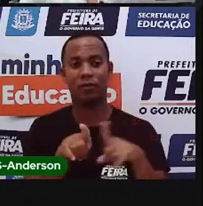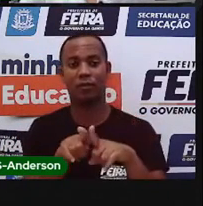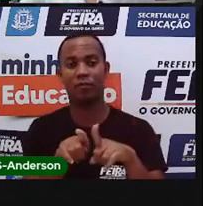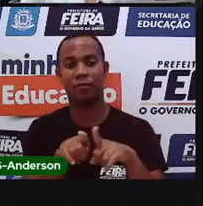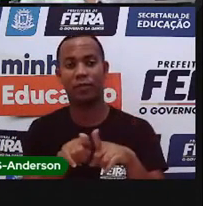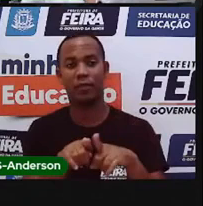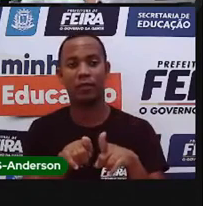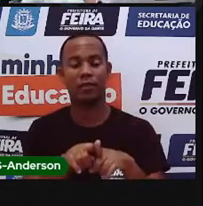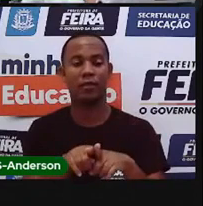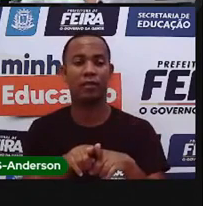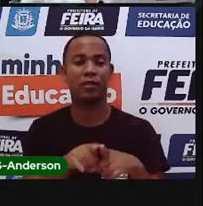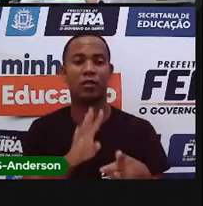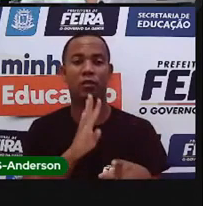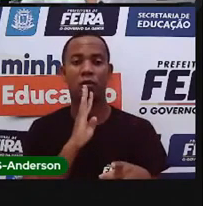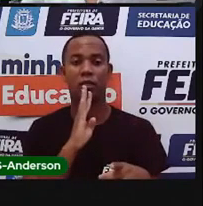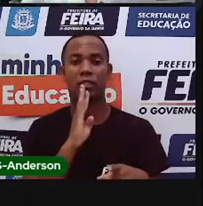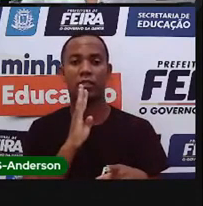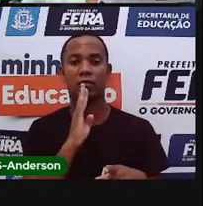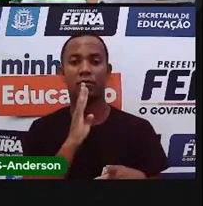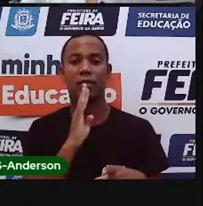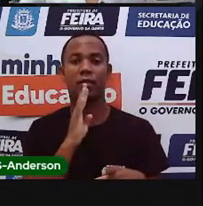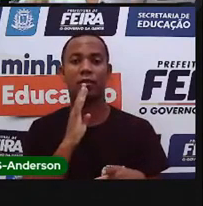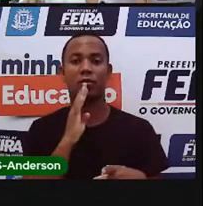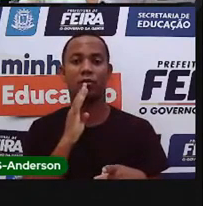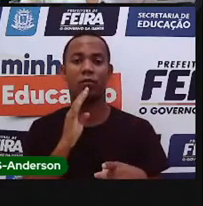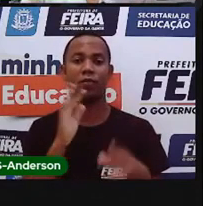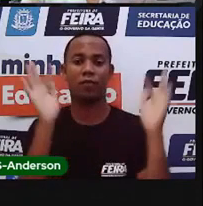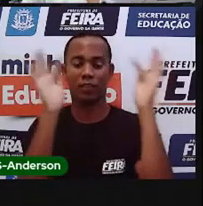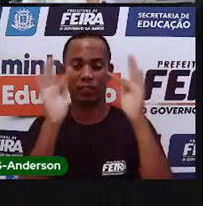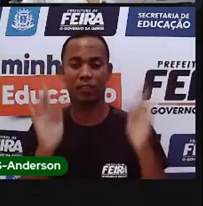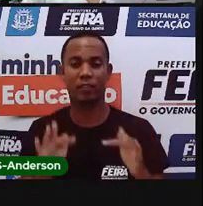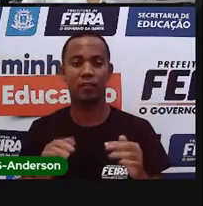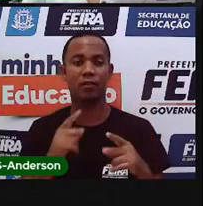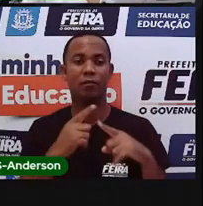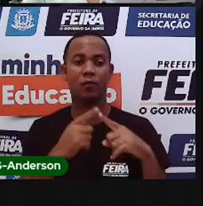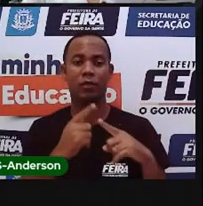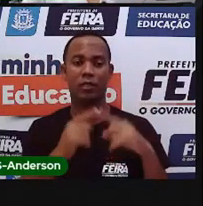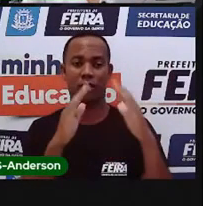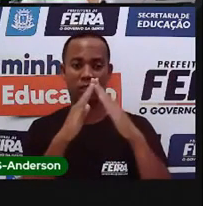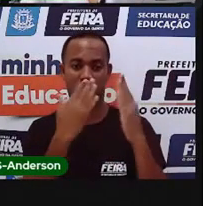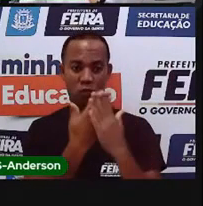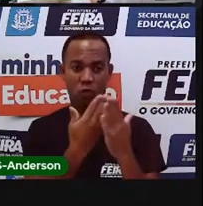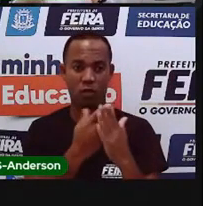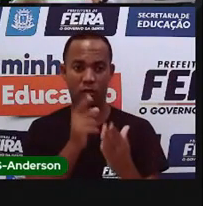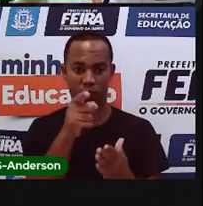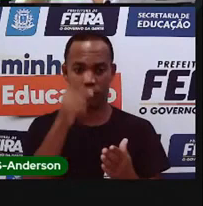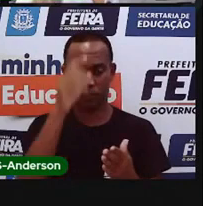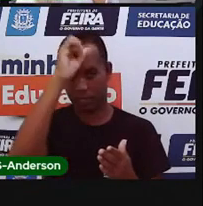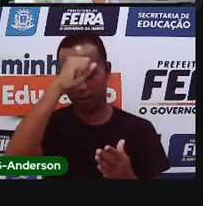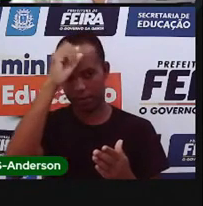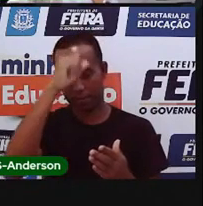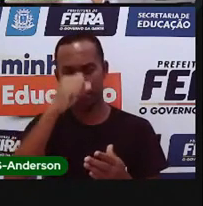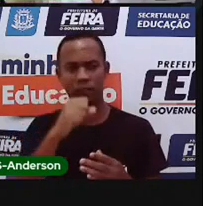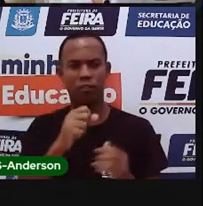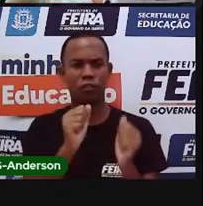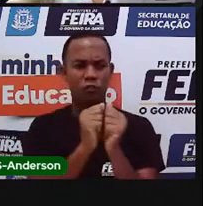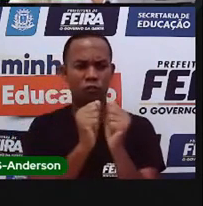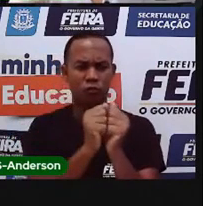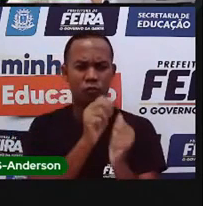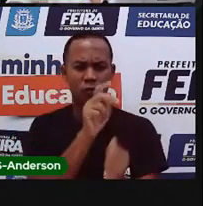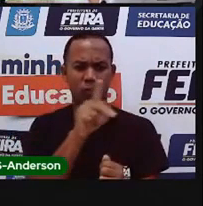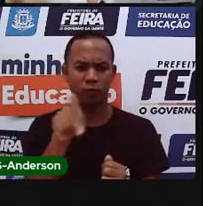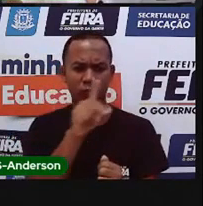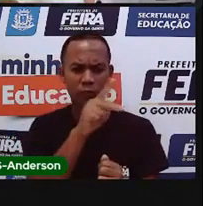que irradiam conhecimento, porque é na escola que você aprende, certo? É com aquela professora, com aquele